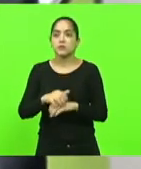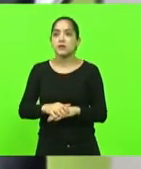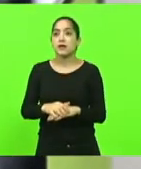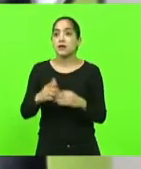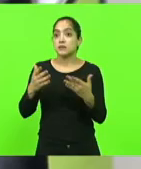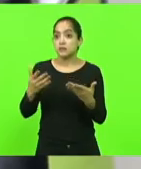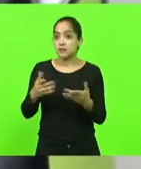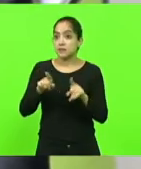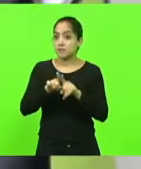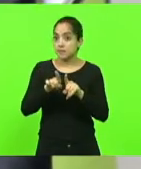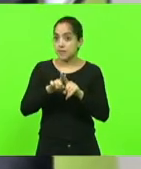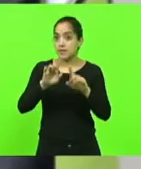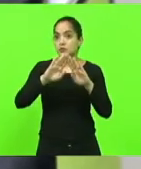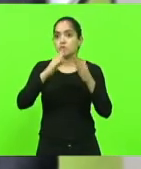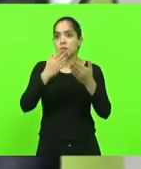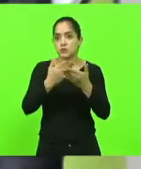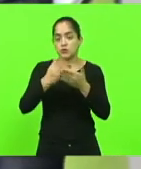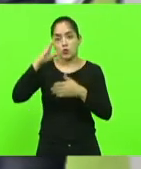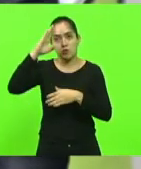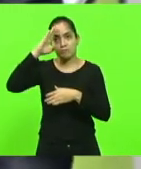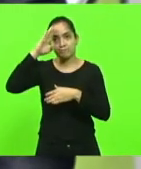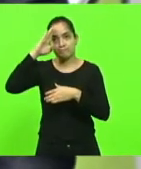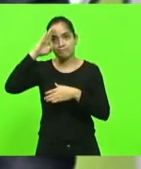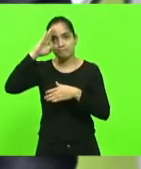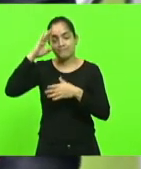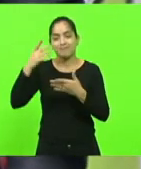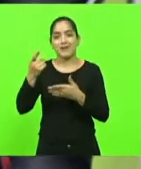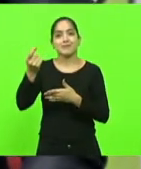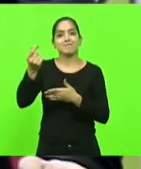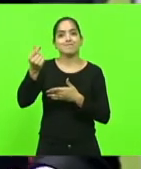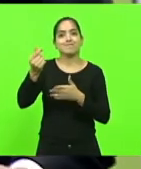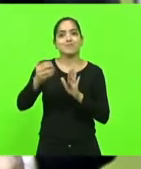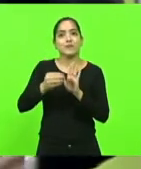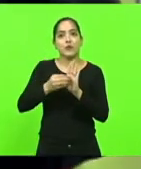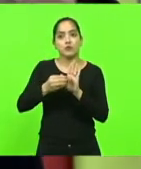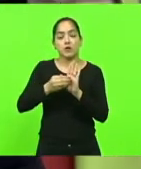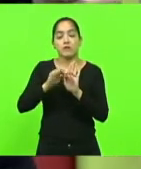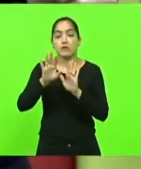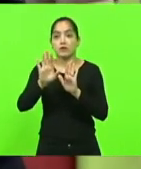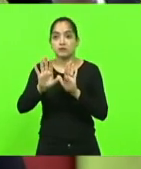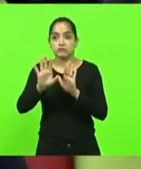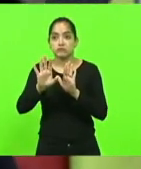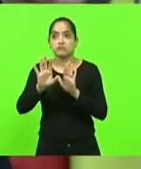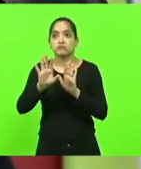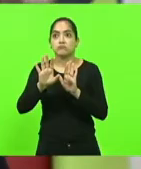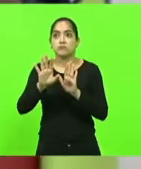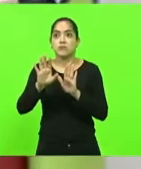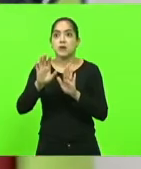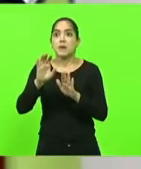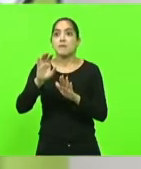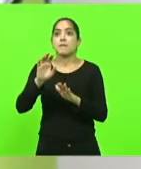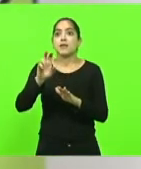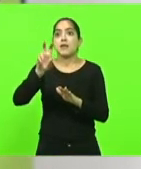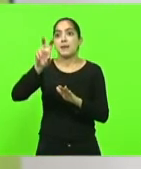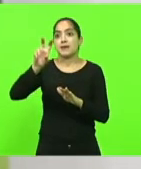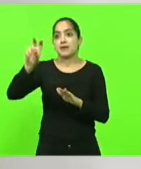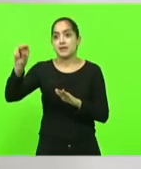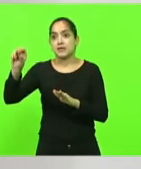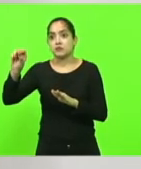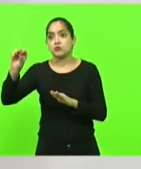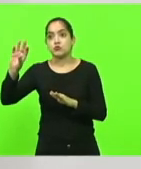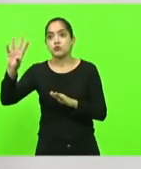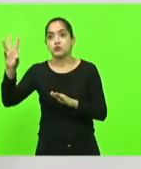sonho de um colégio militar, mas não tínhamos os recursos. E eu tive o prazer de destinar meio milhão em emendas